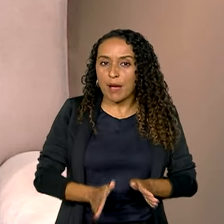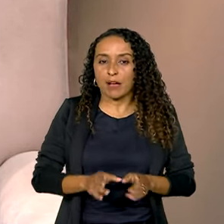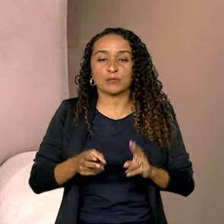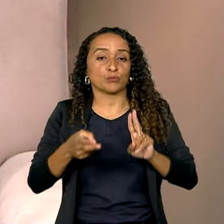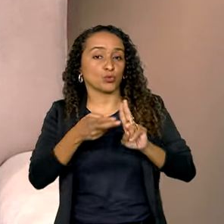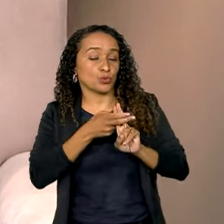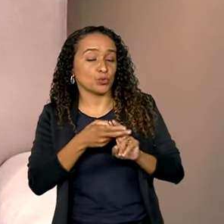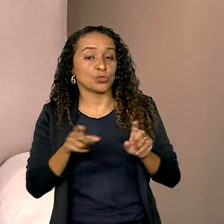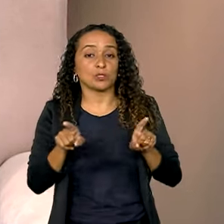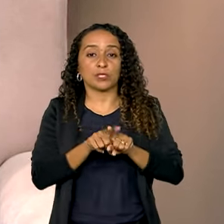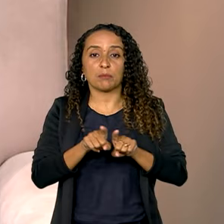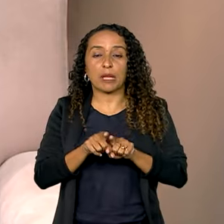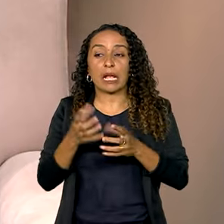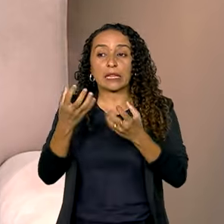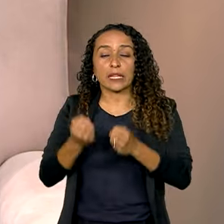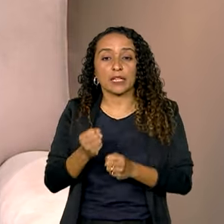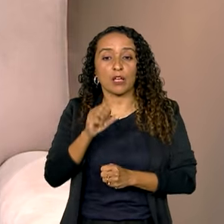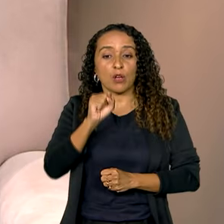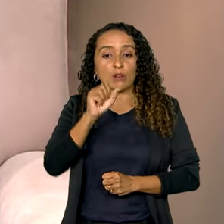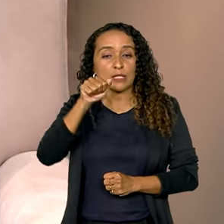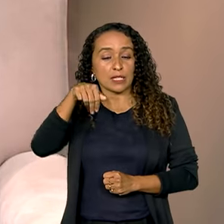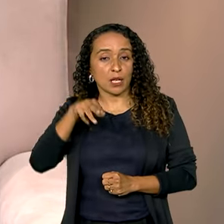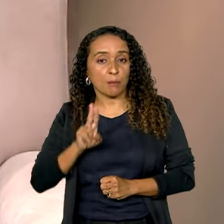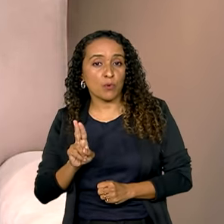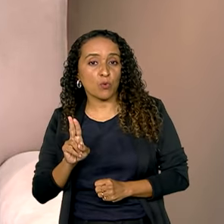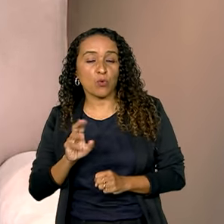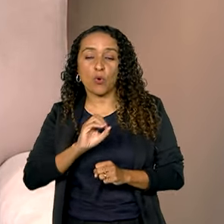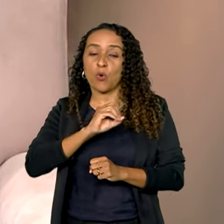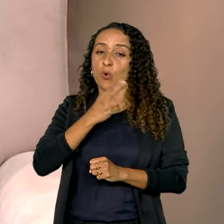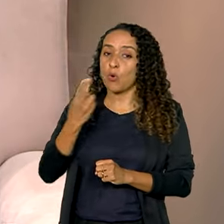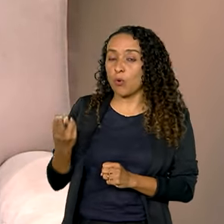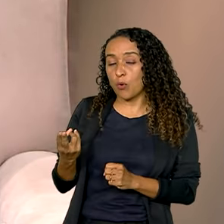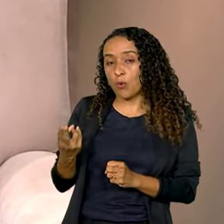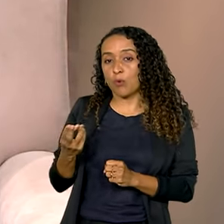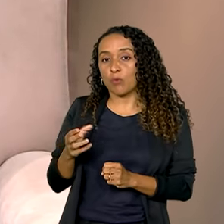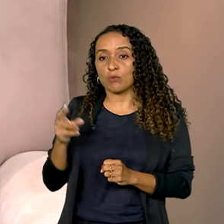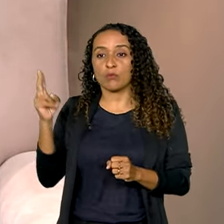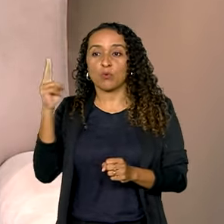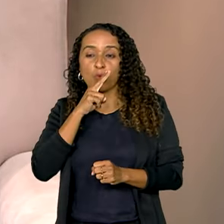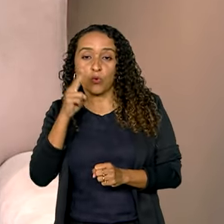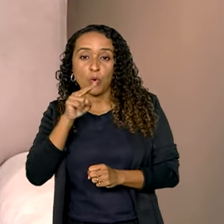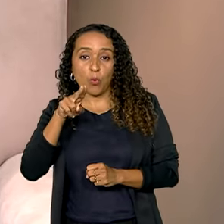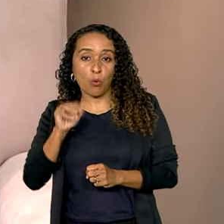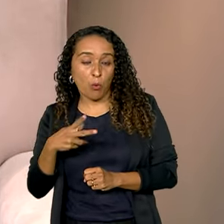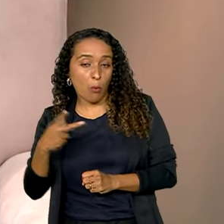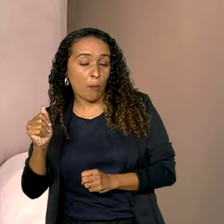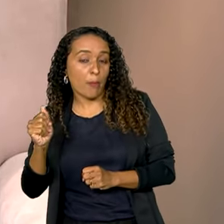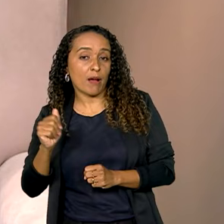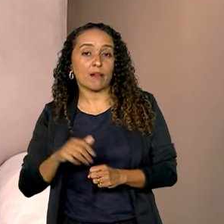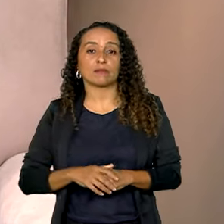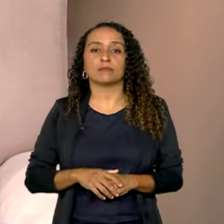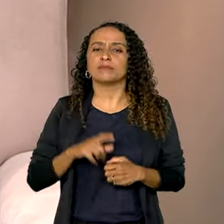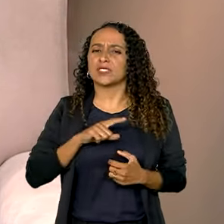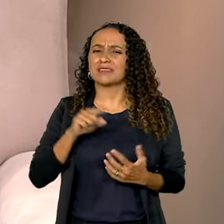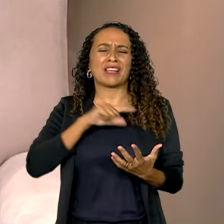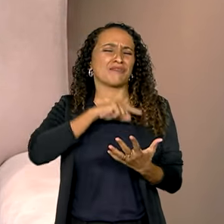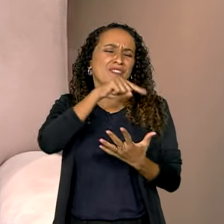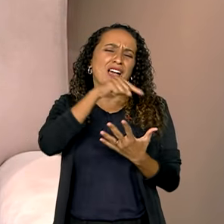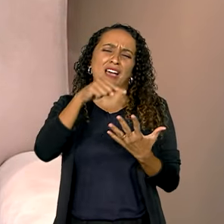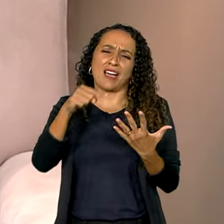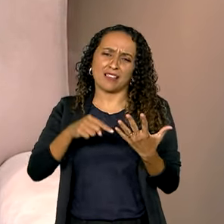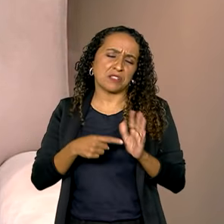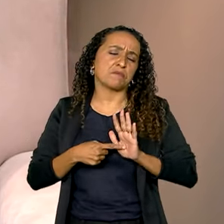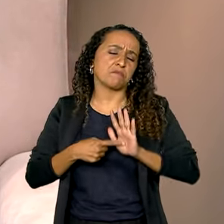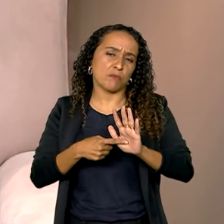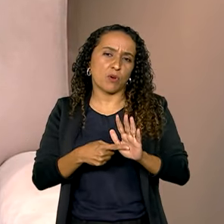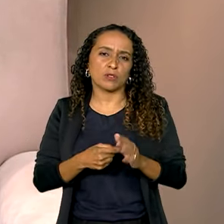foi atendida pelo SAMU, que foi atendida nos serviços, né, de urgência e emergência. Então, são inúmeros indicadores que